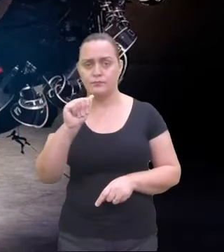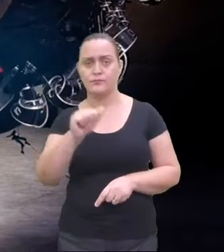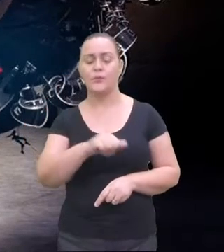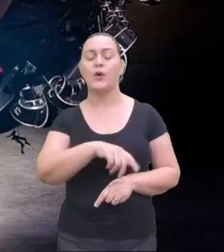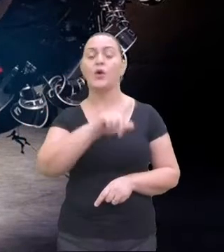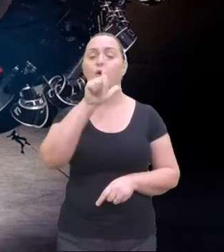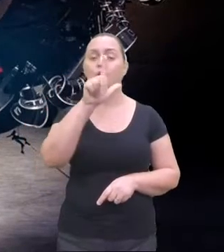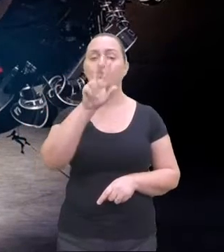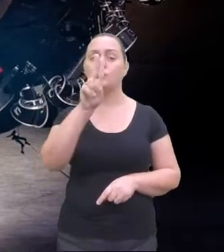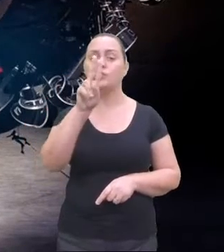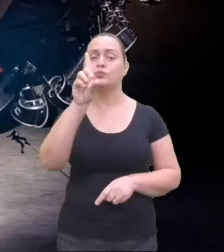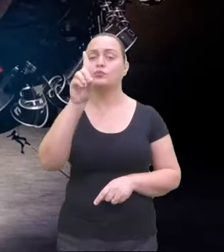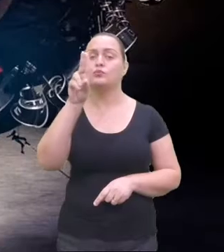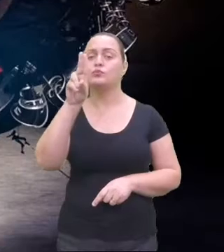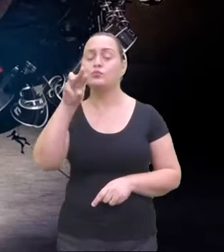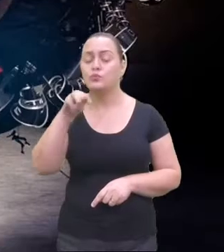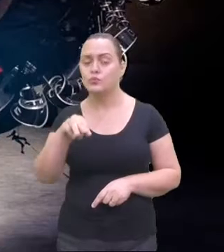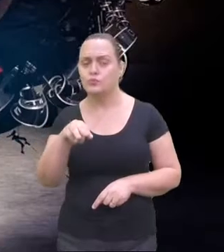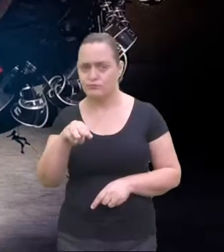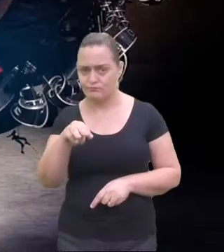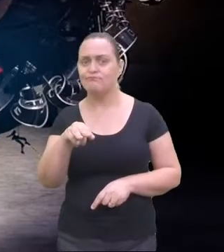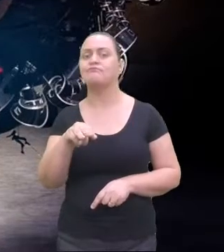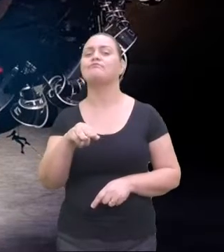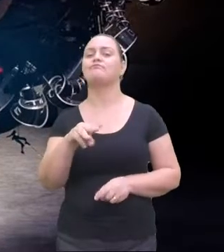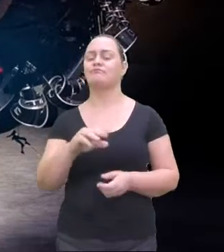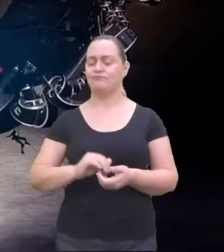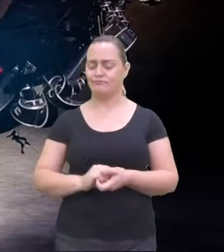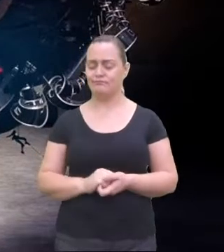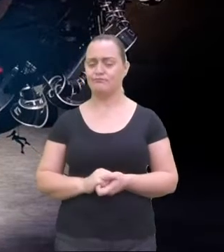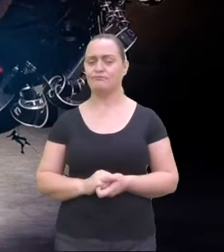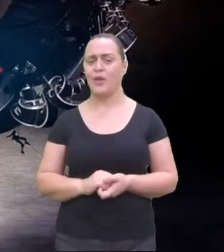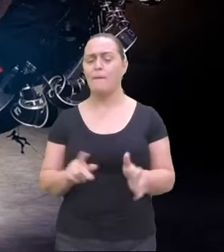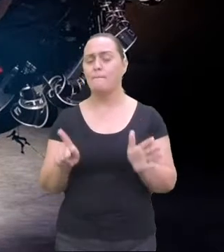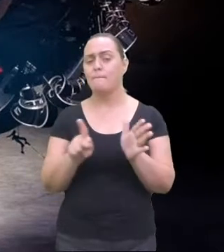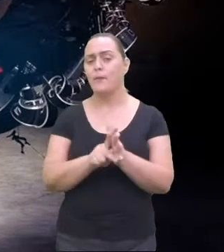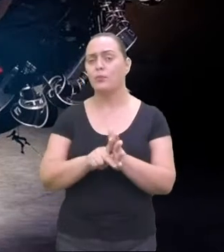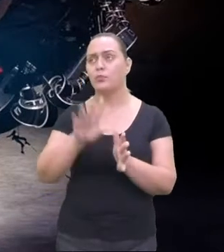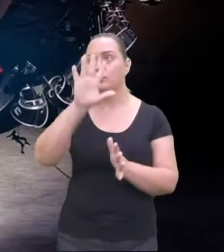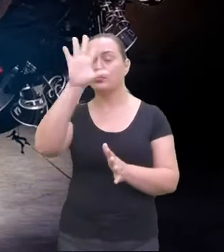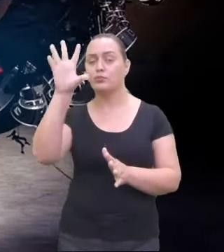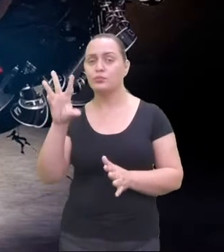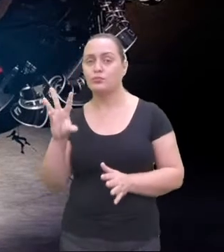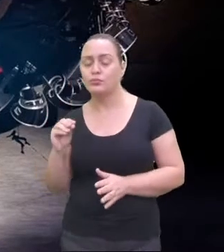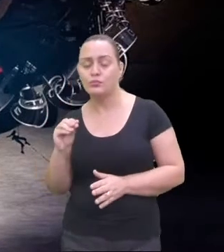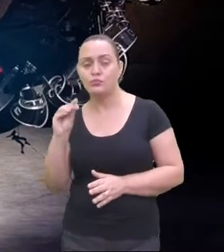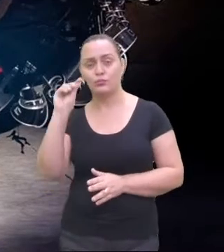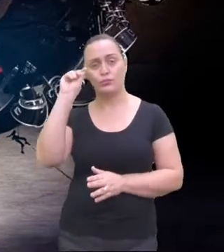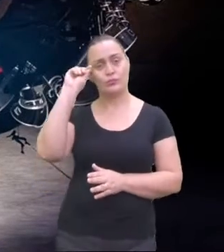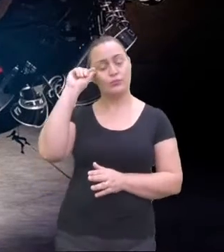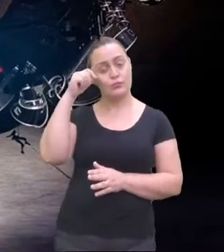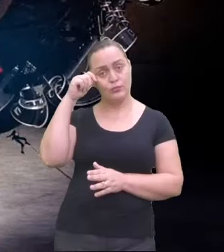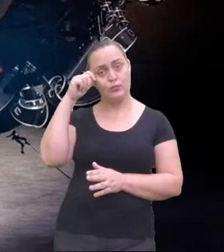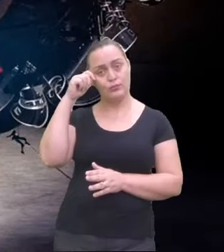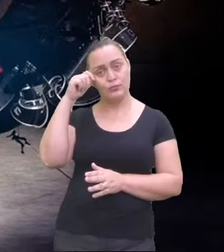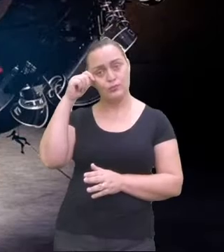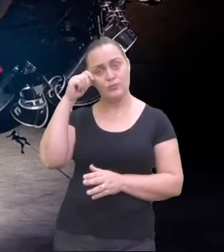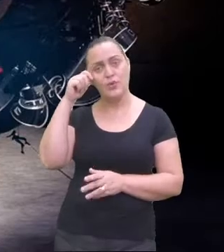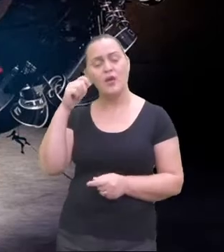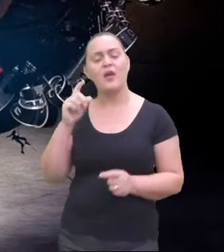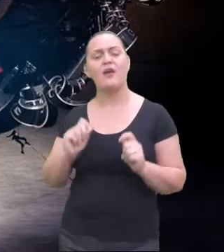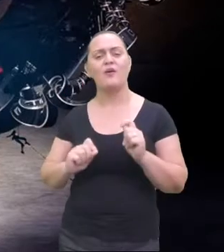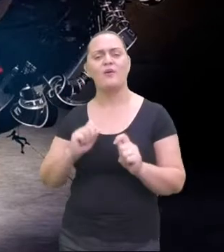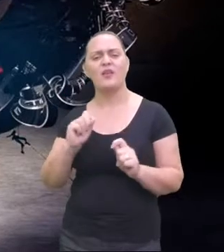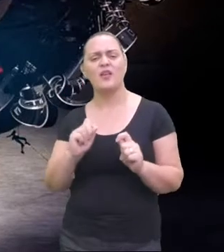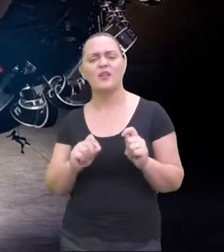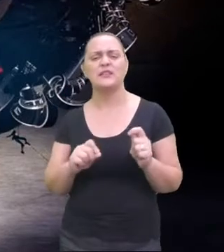origem africana, e possuíam um forte apelo sensual e uma batida rítmica dançante,